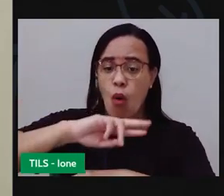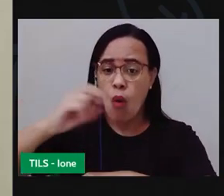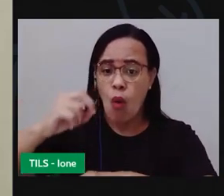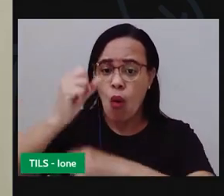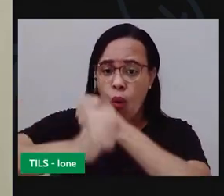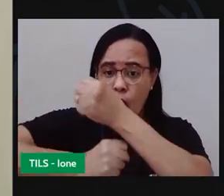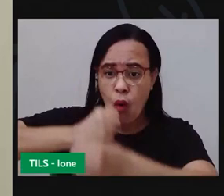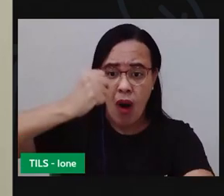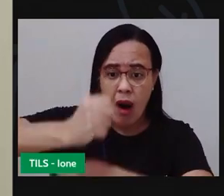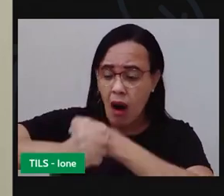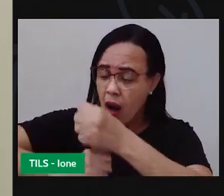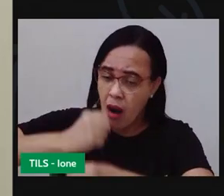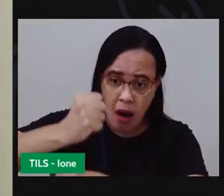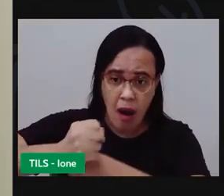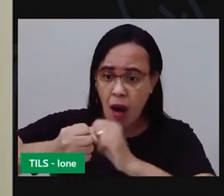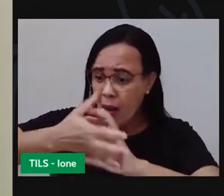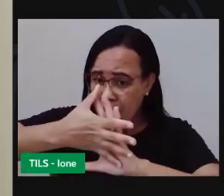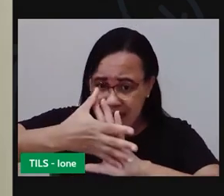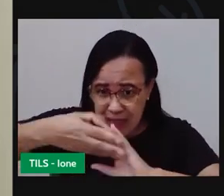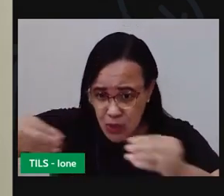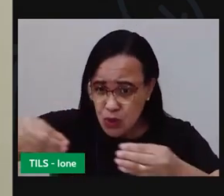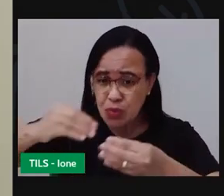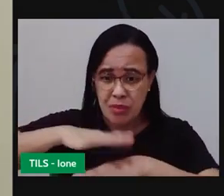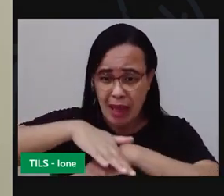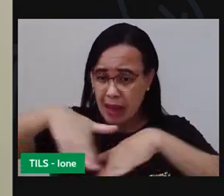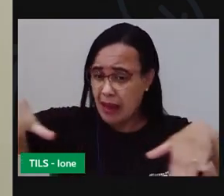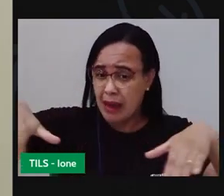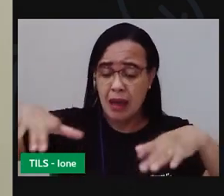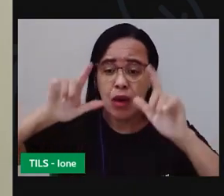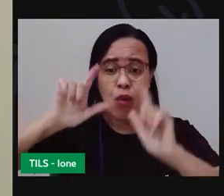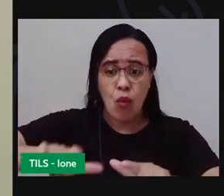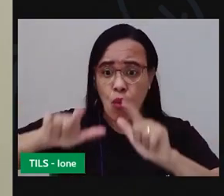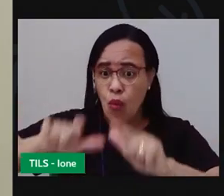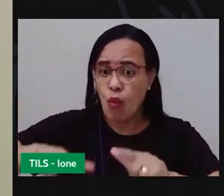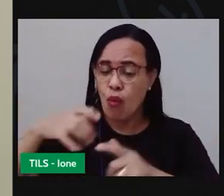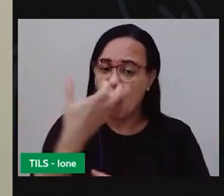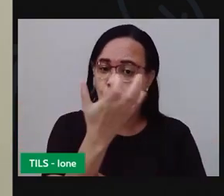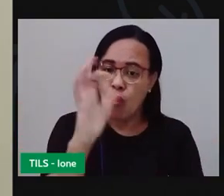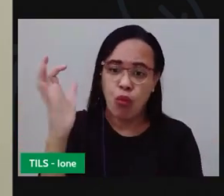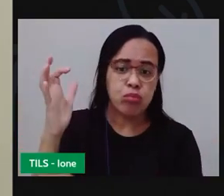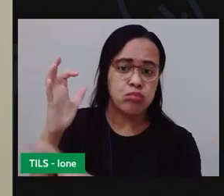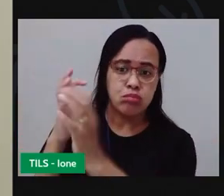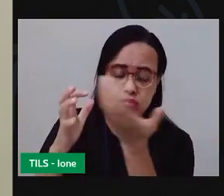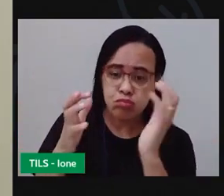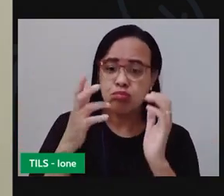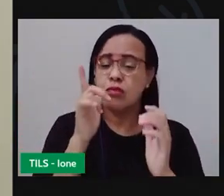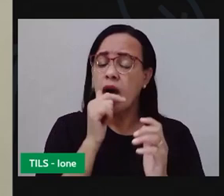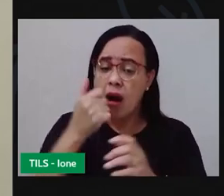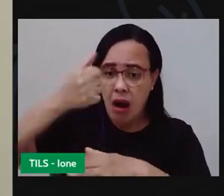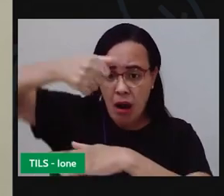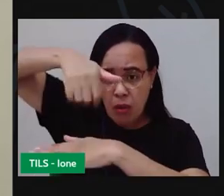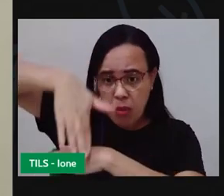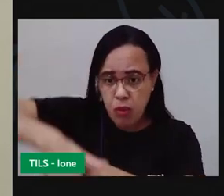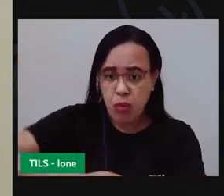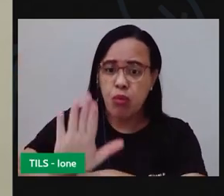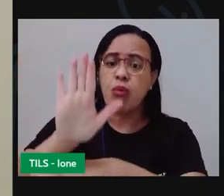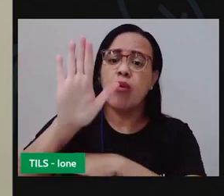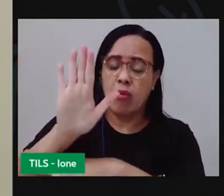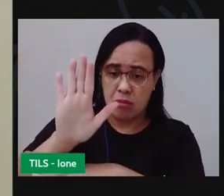para sumir completamente do meio ambiente. Passando por um processo que a gente chama de